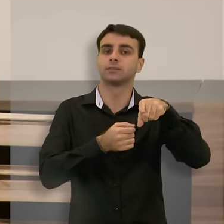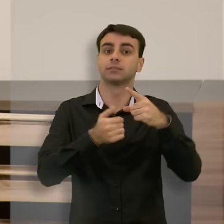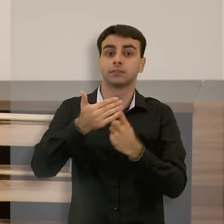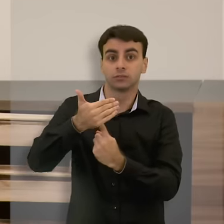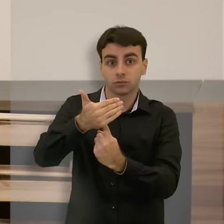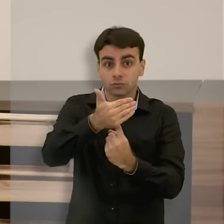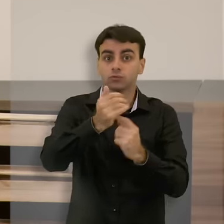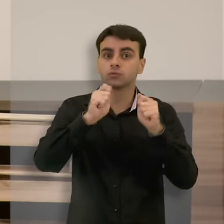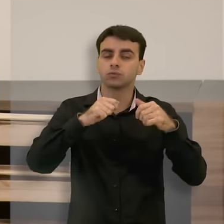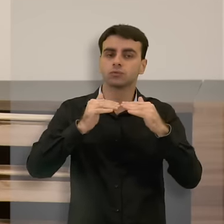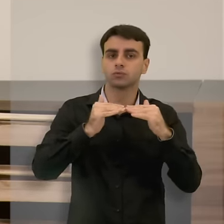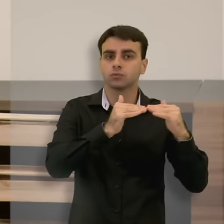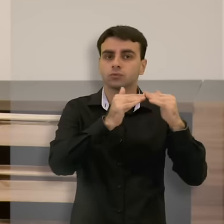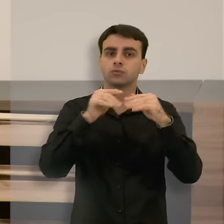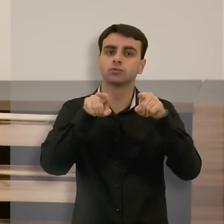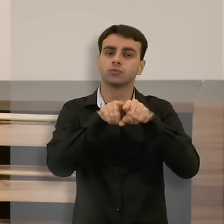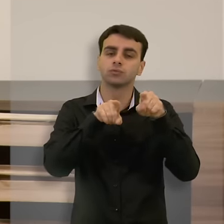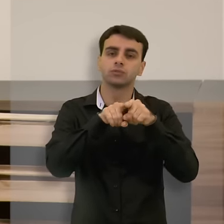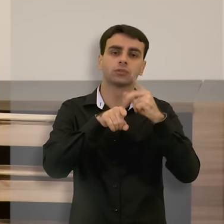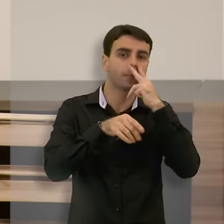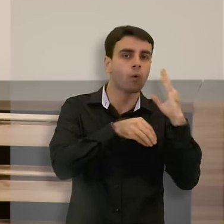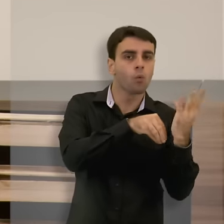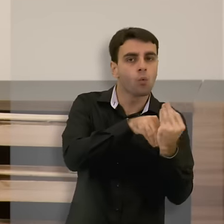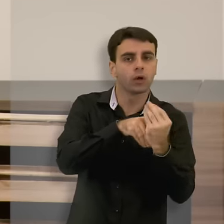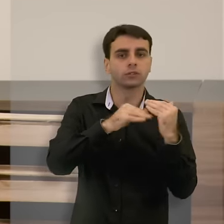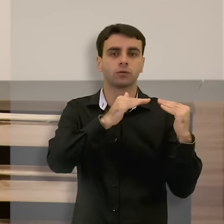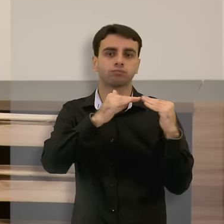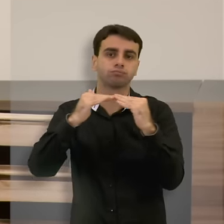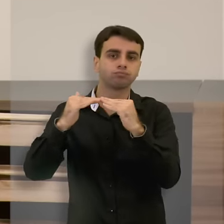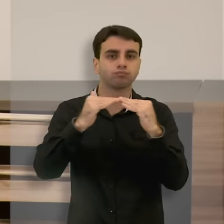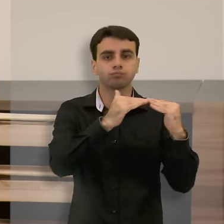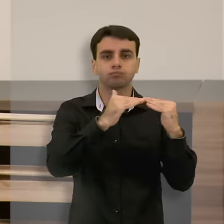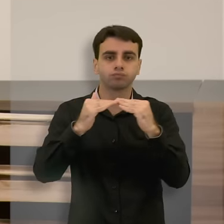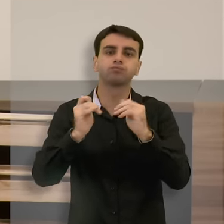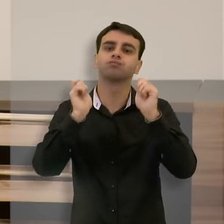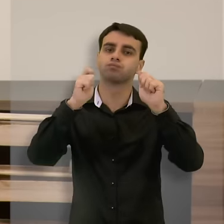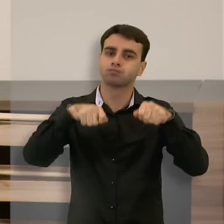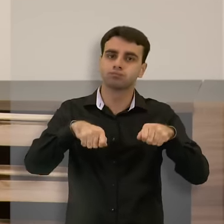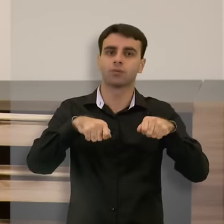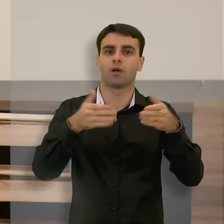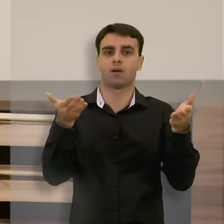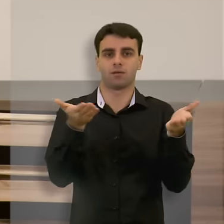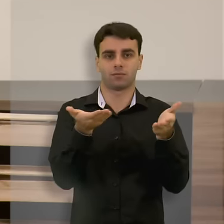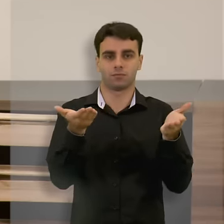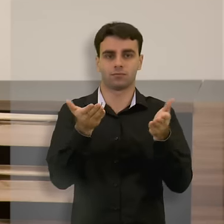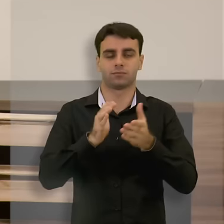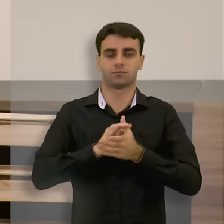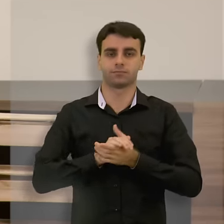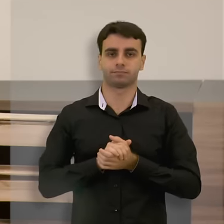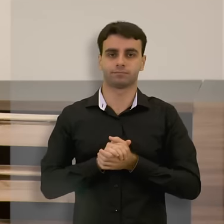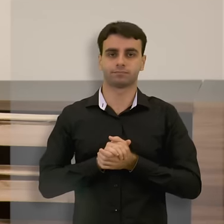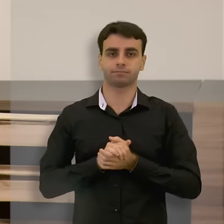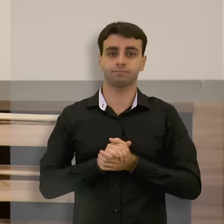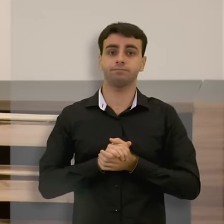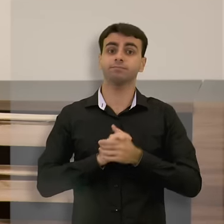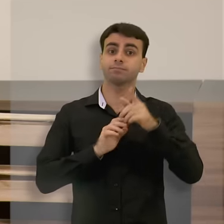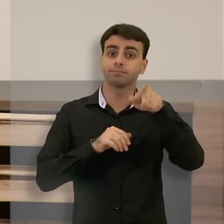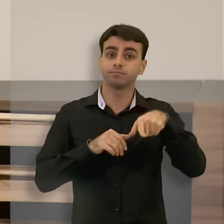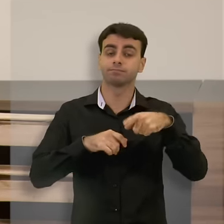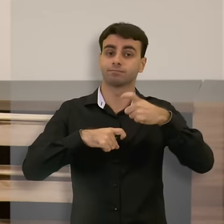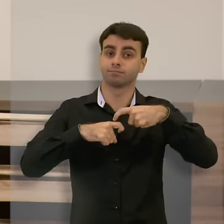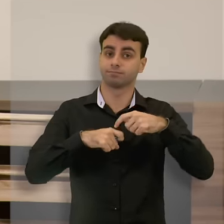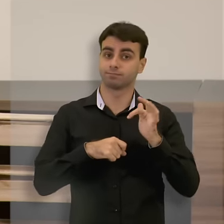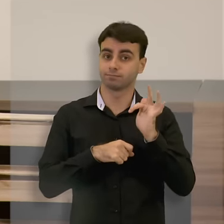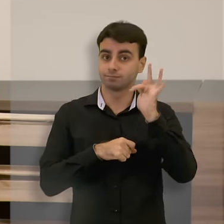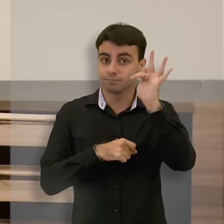tecnologias e dos conhecimentos em medicina que a gente já tem disponíveis às nossas mãos. A medicina do